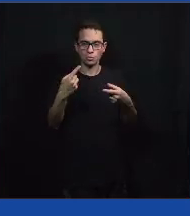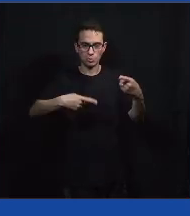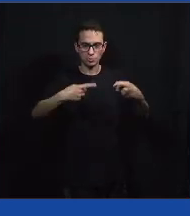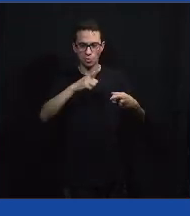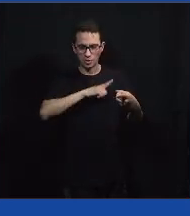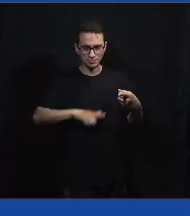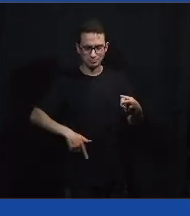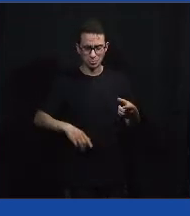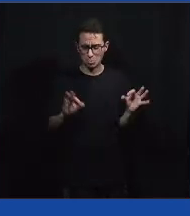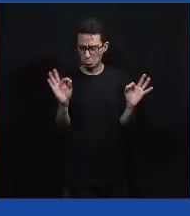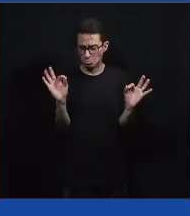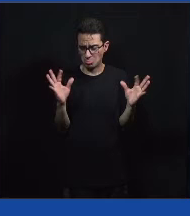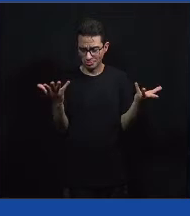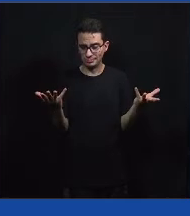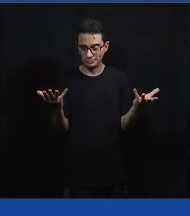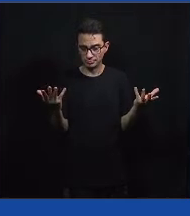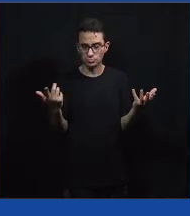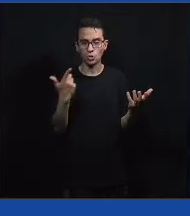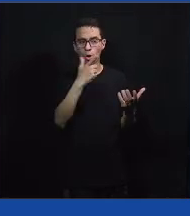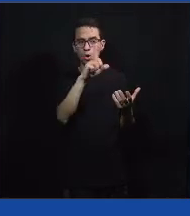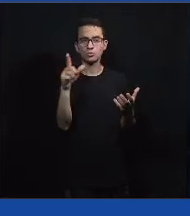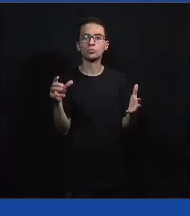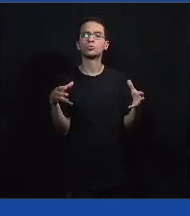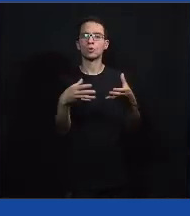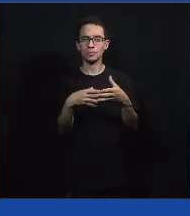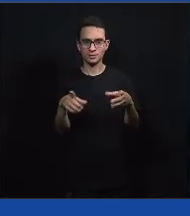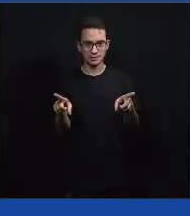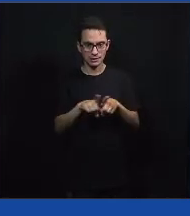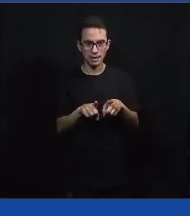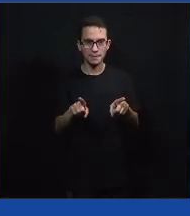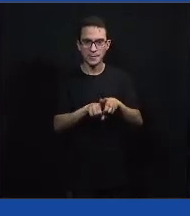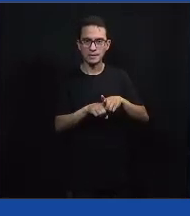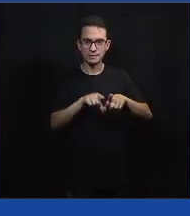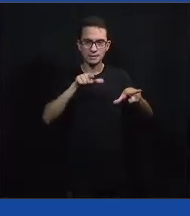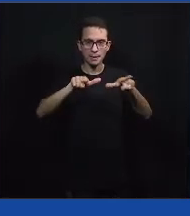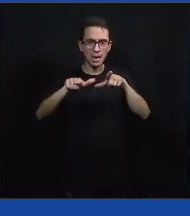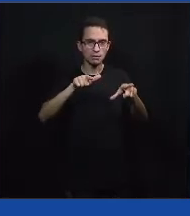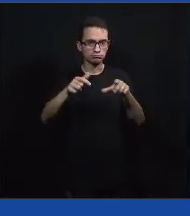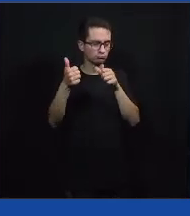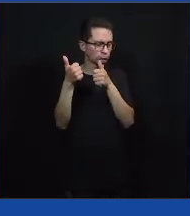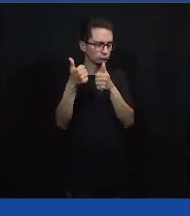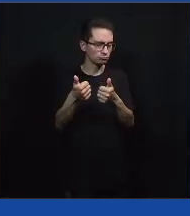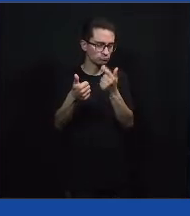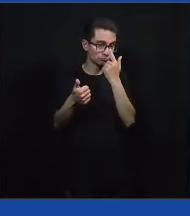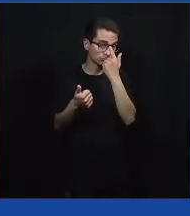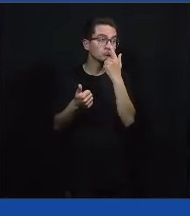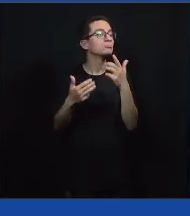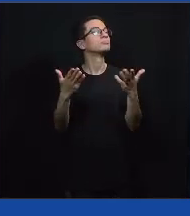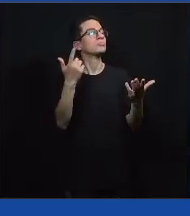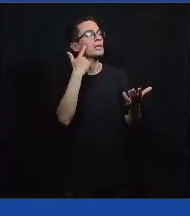outros organismos que estejam aí atuando. E aí, galera?